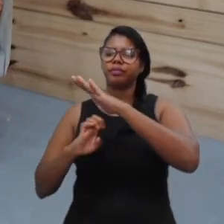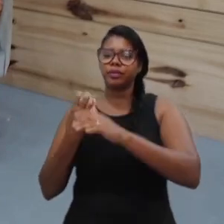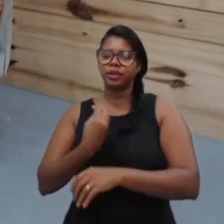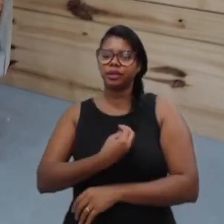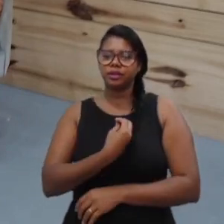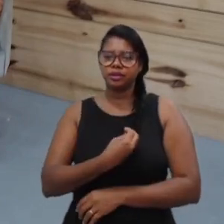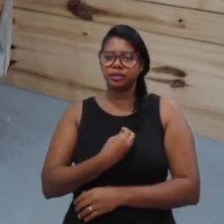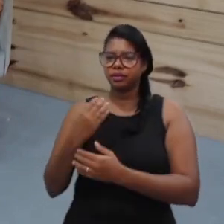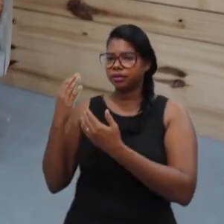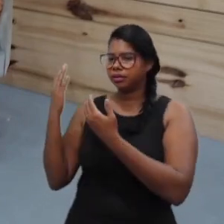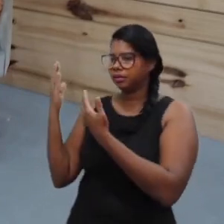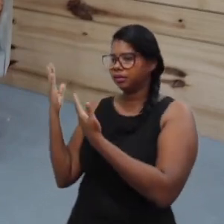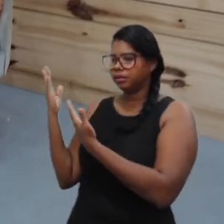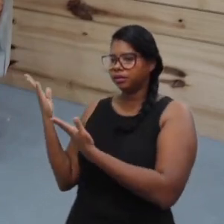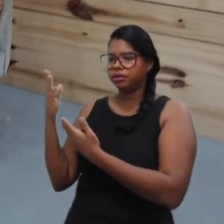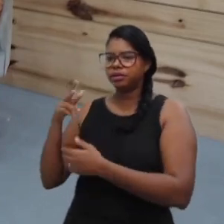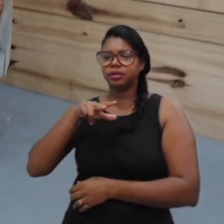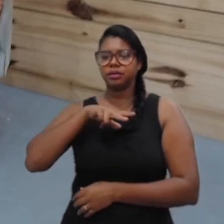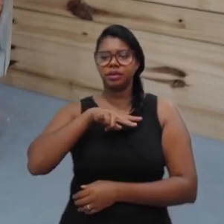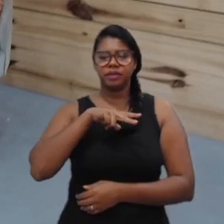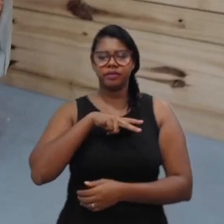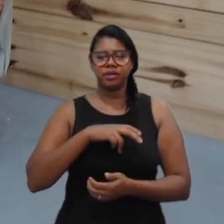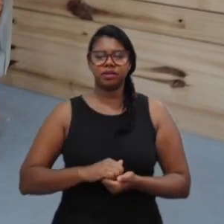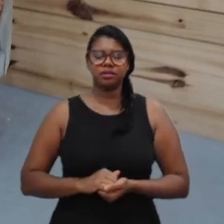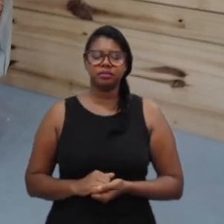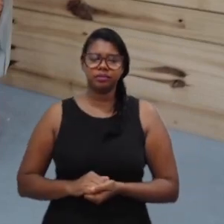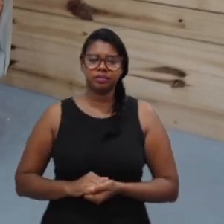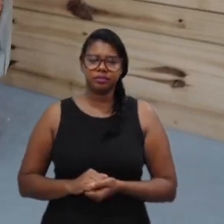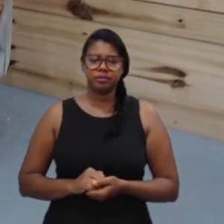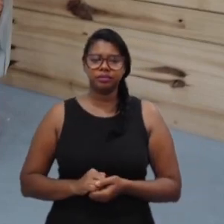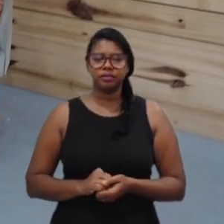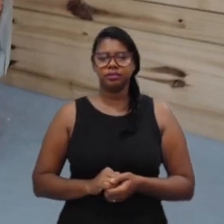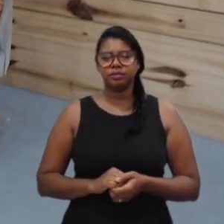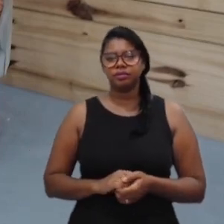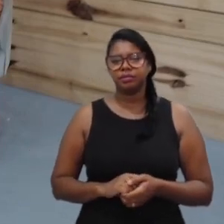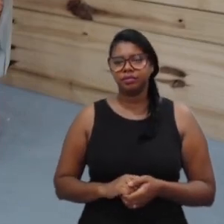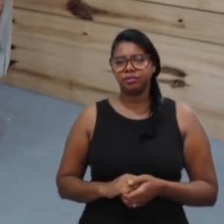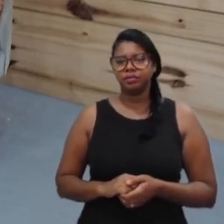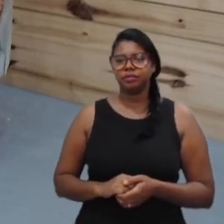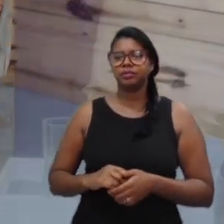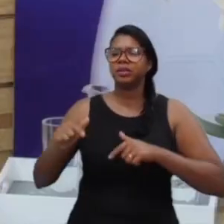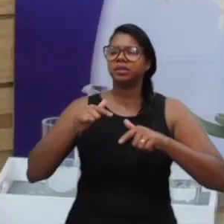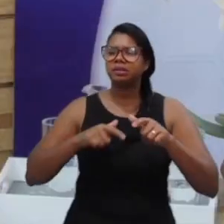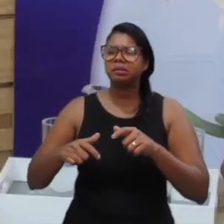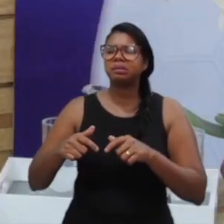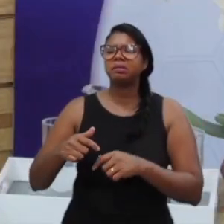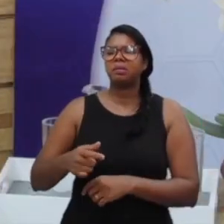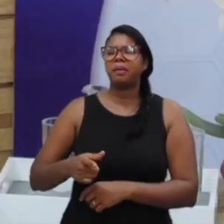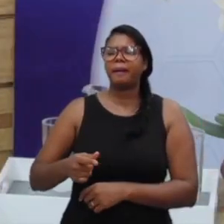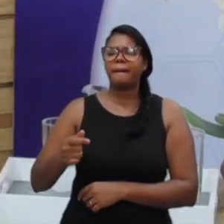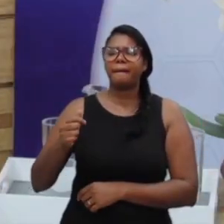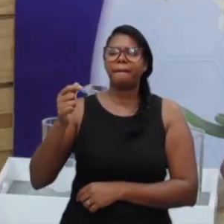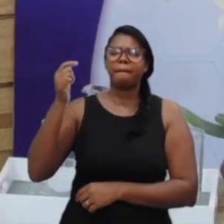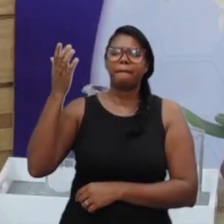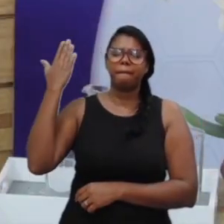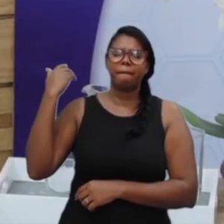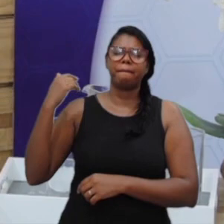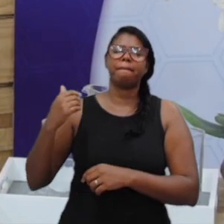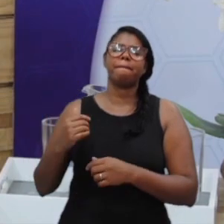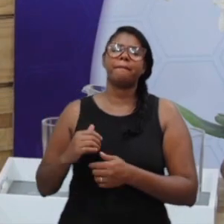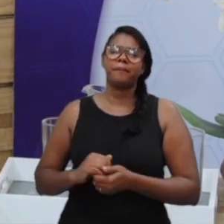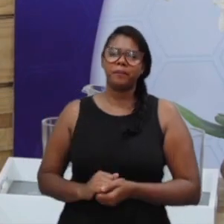privada? Eu trabalhei durante muitos anos em uma empresa de